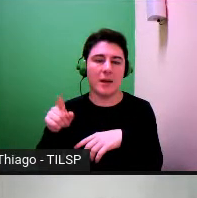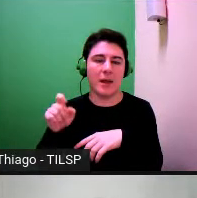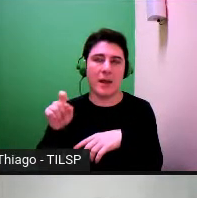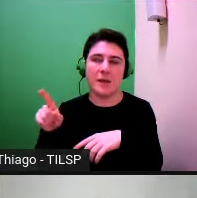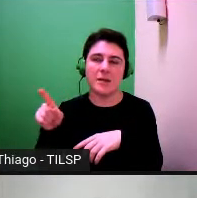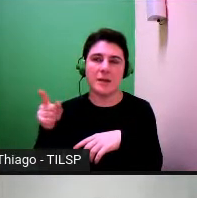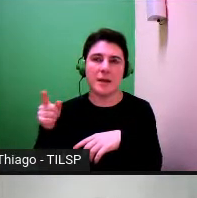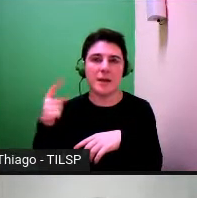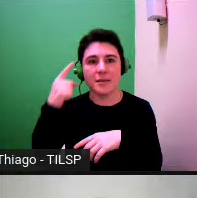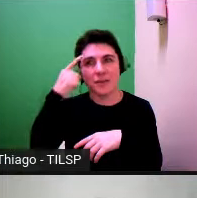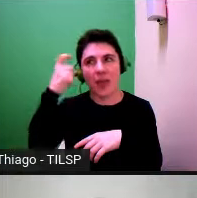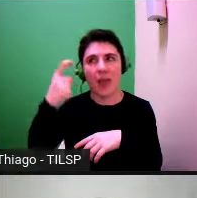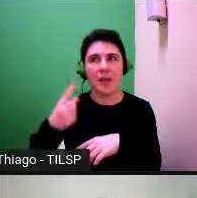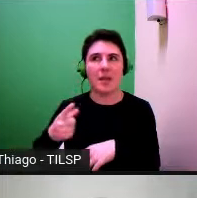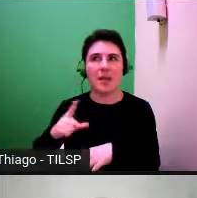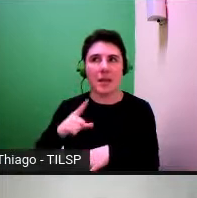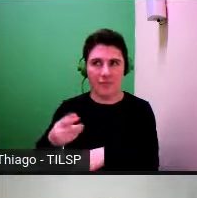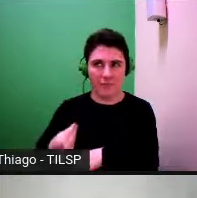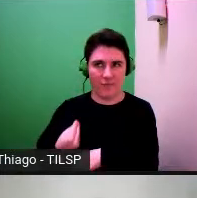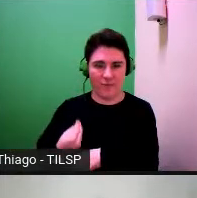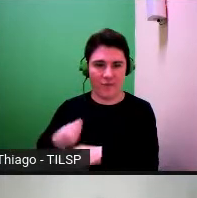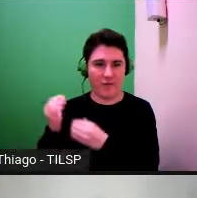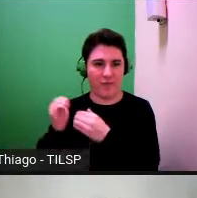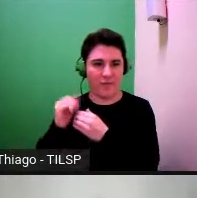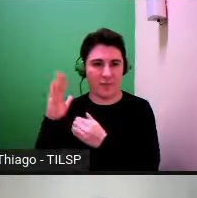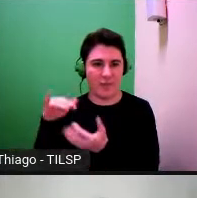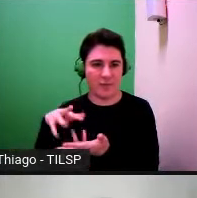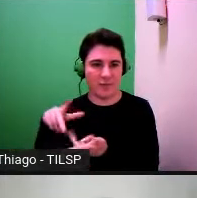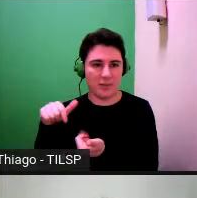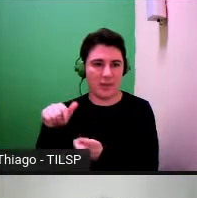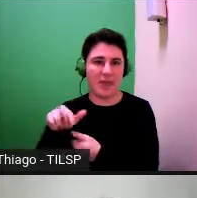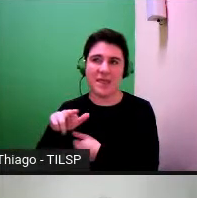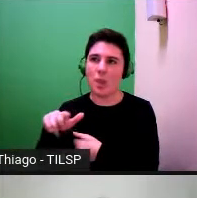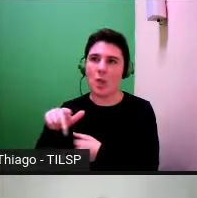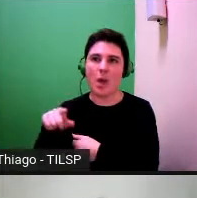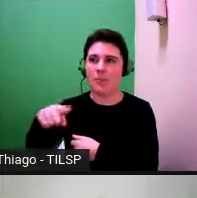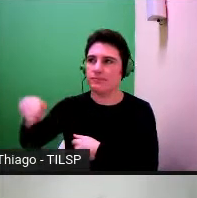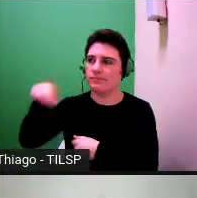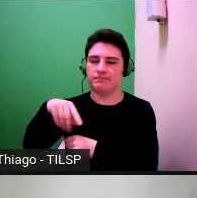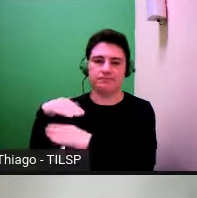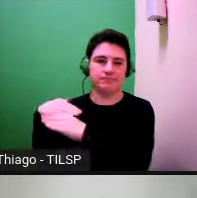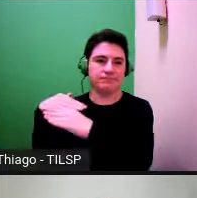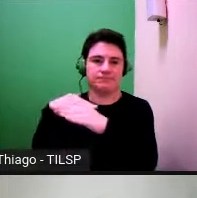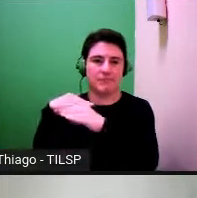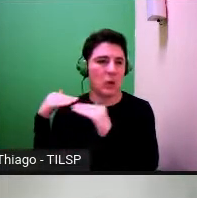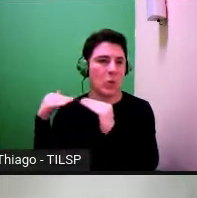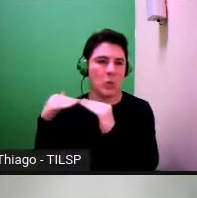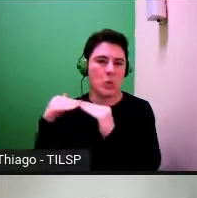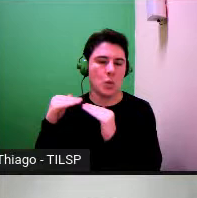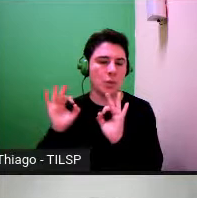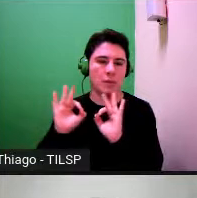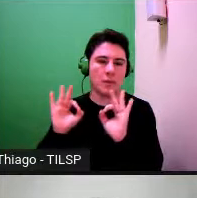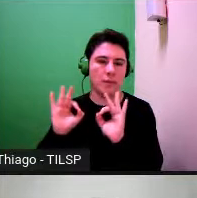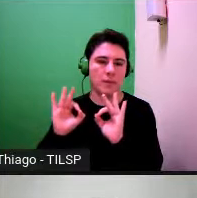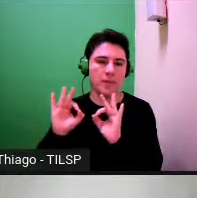ideia da vida extraterrestre como algo não consensualmente científico no contexto português em